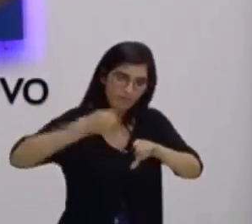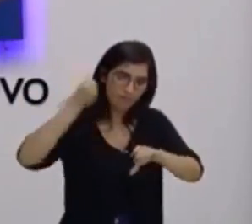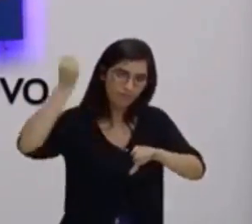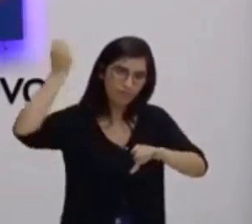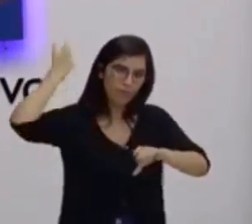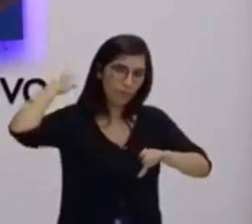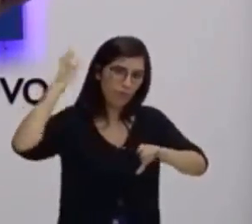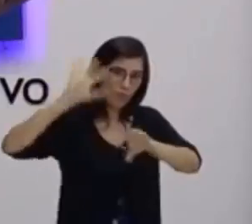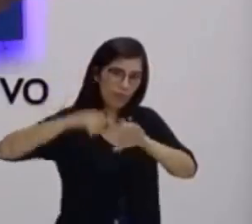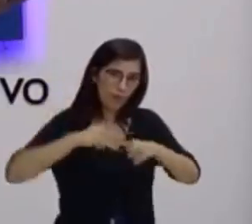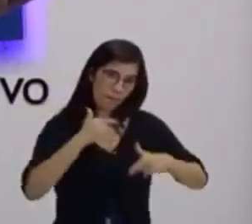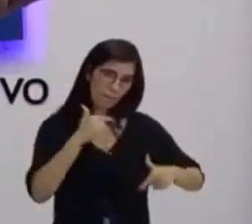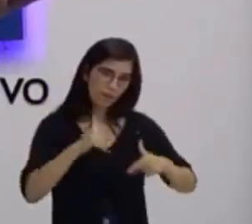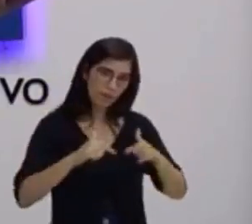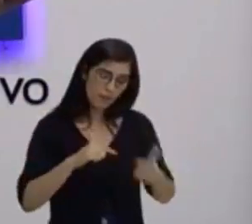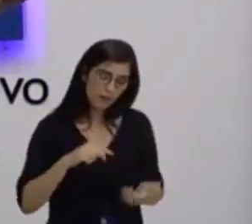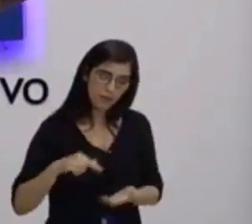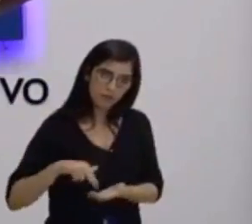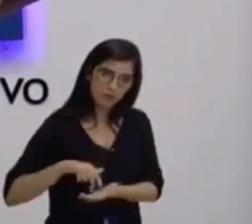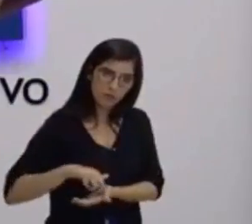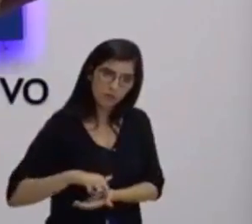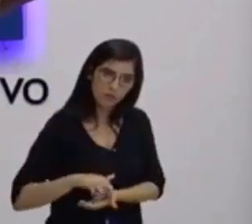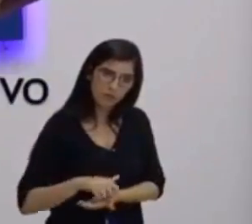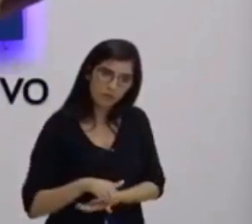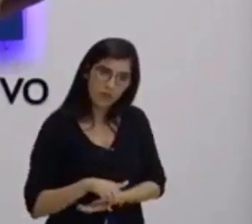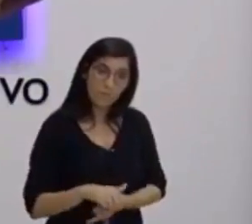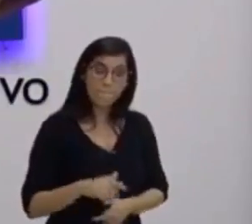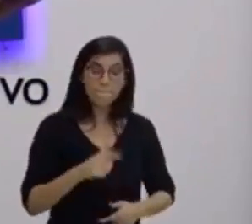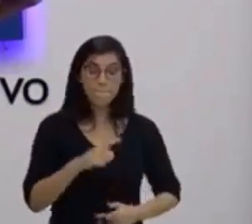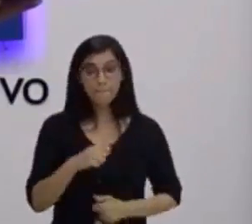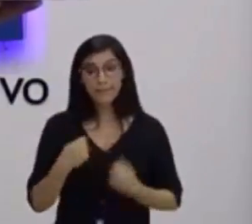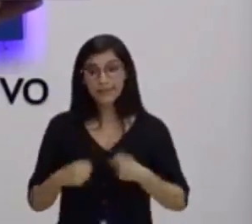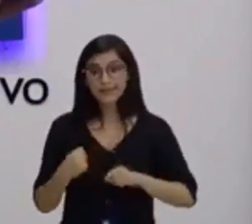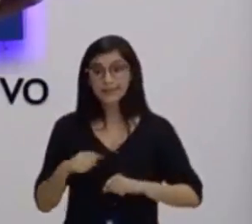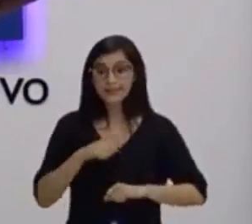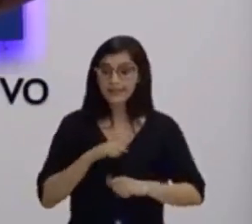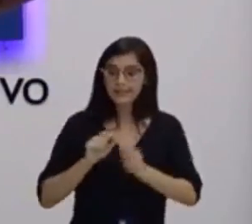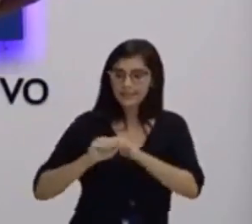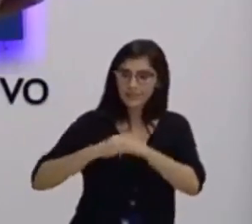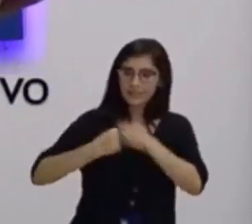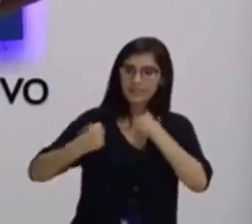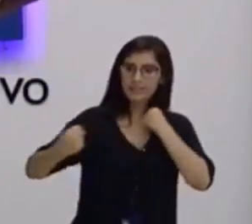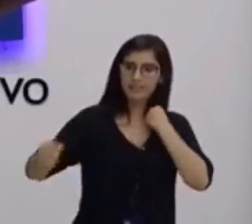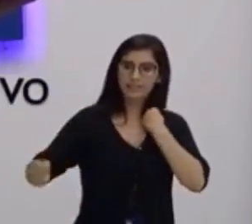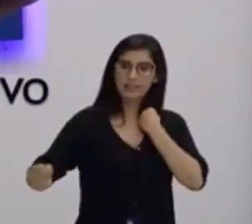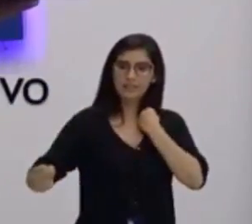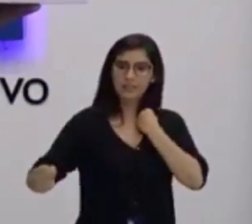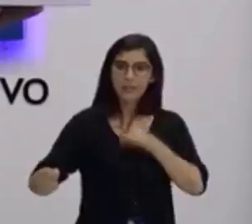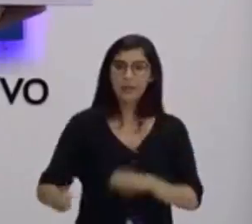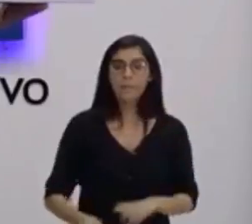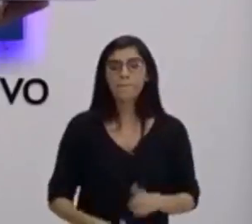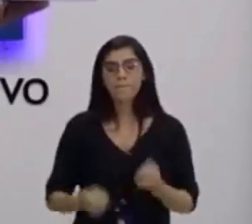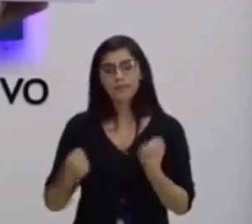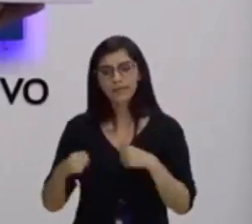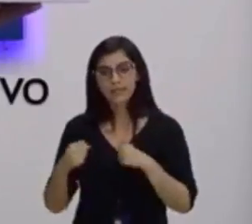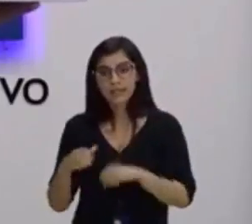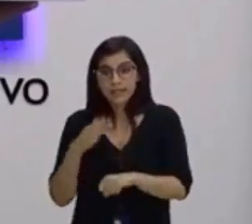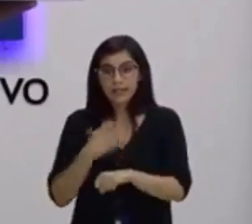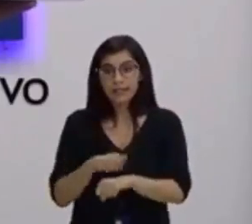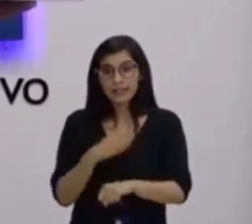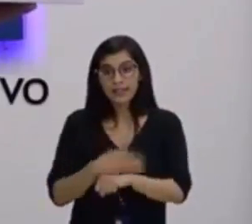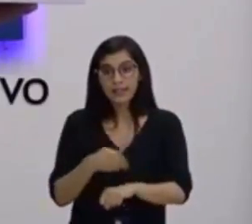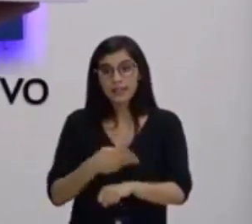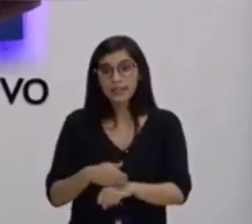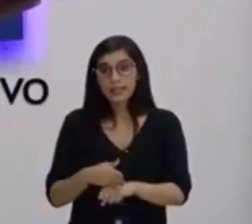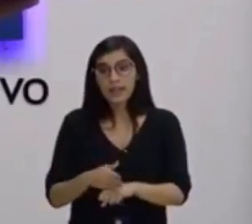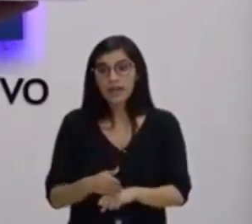costas, ele precisa estar com bastante resistência. Agora, Está sendo treinado ao